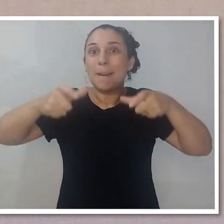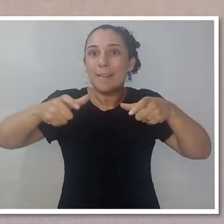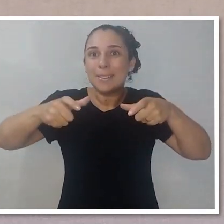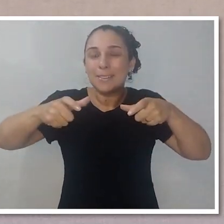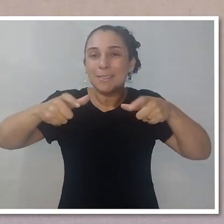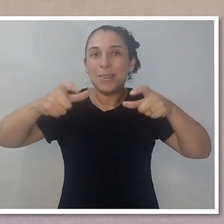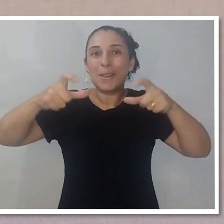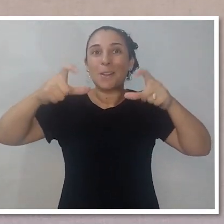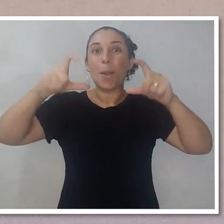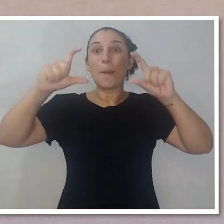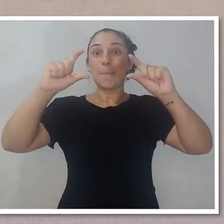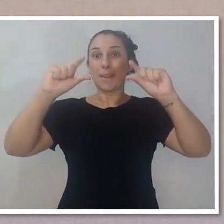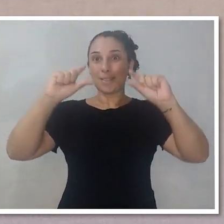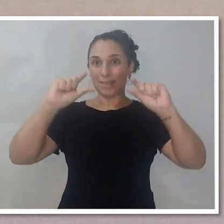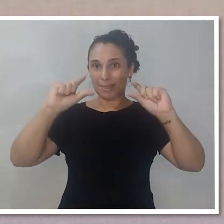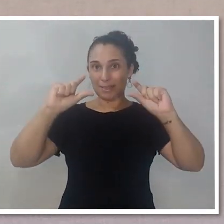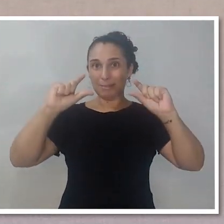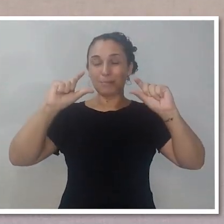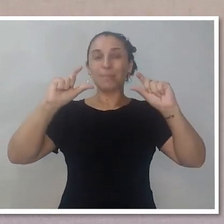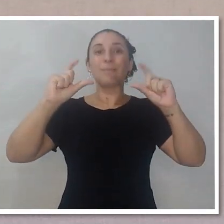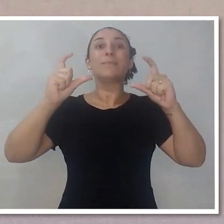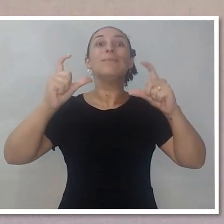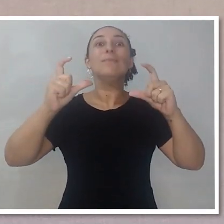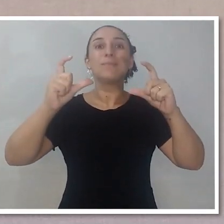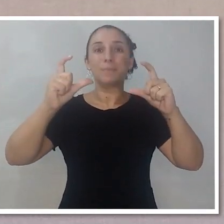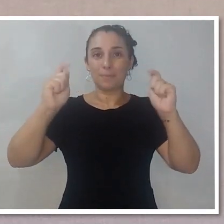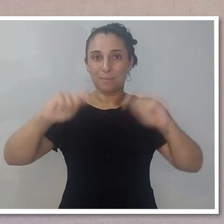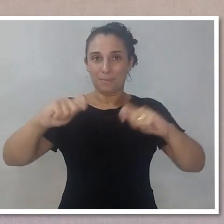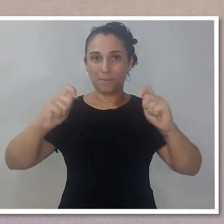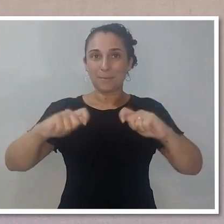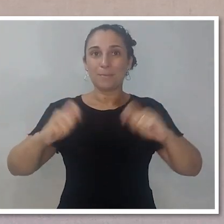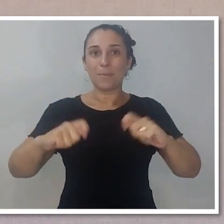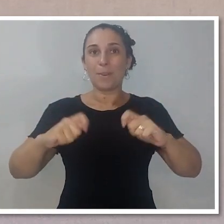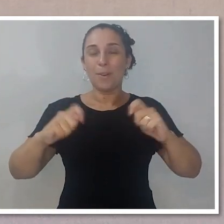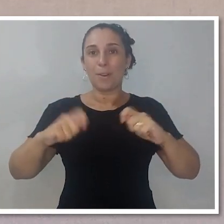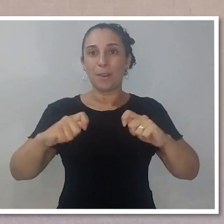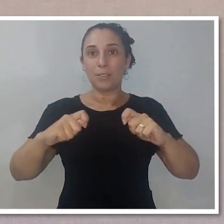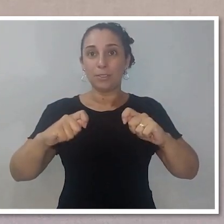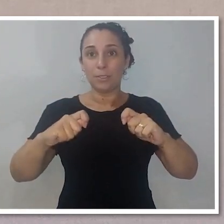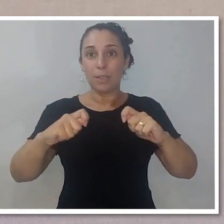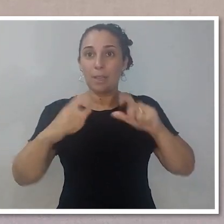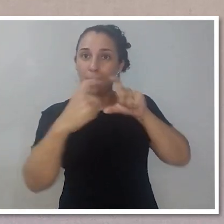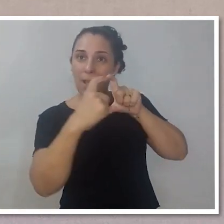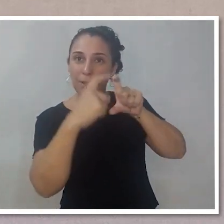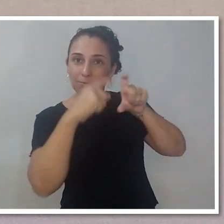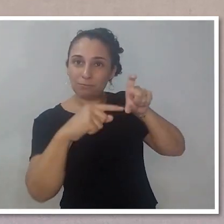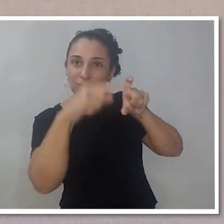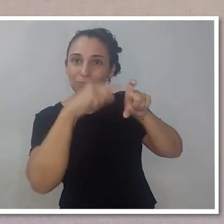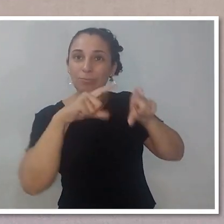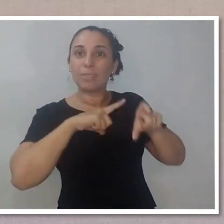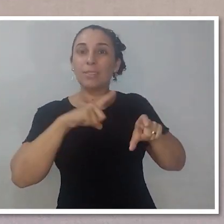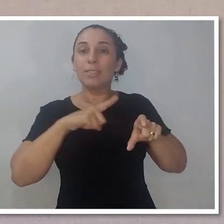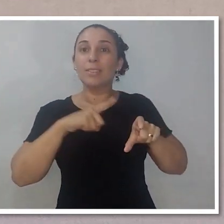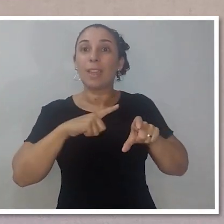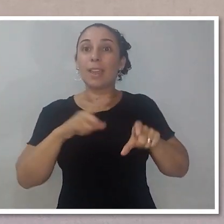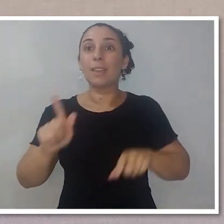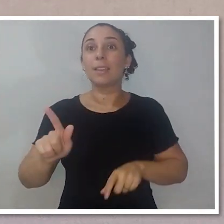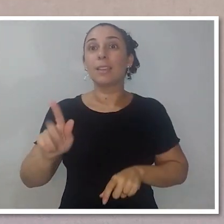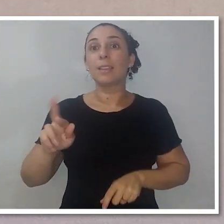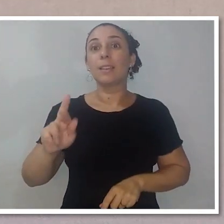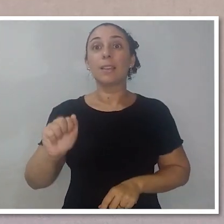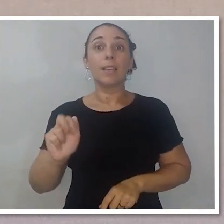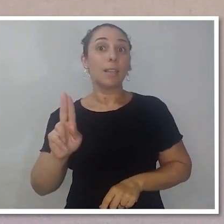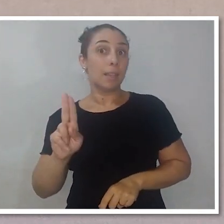baixo e posso inclinar para cima. Está vendo? Respeitando aqui a graduação de graus que tem aqui nas